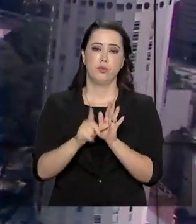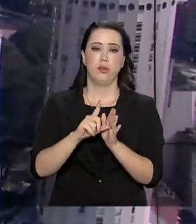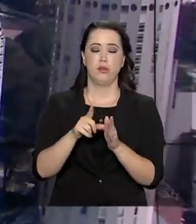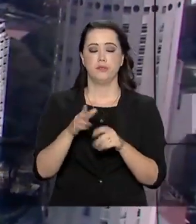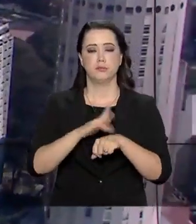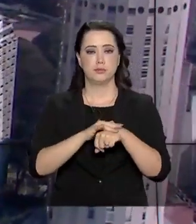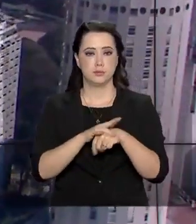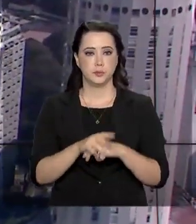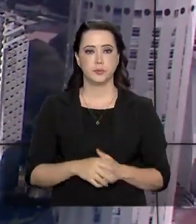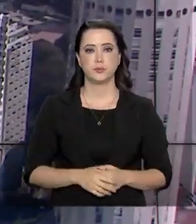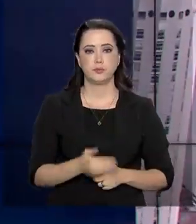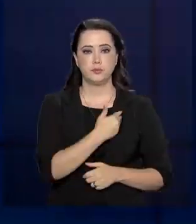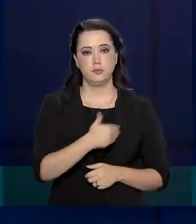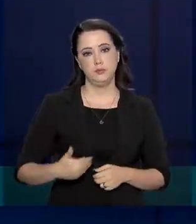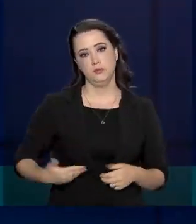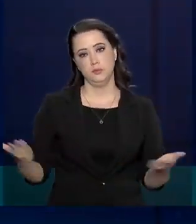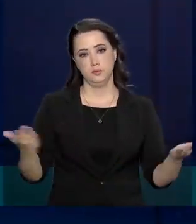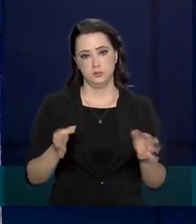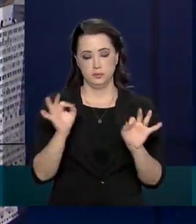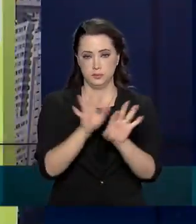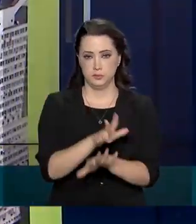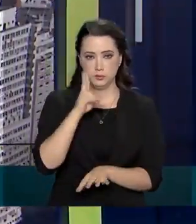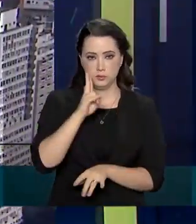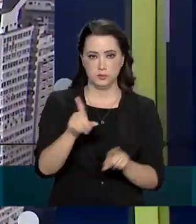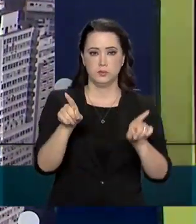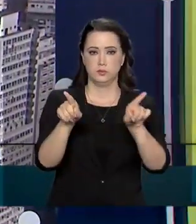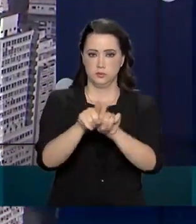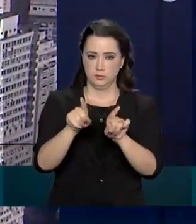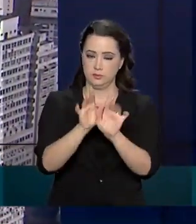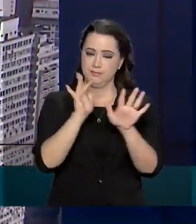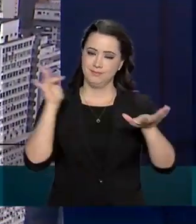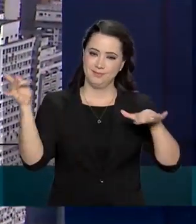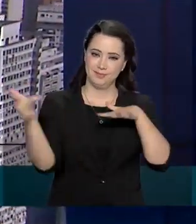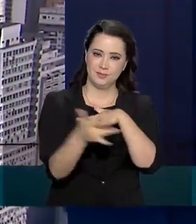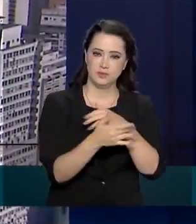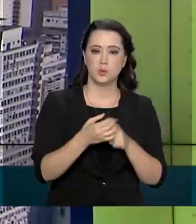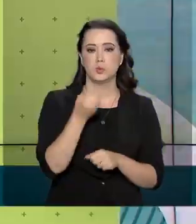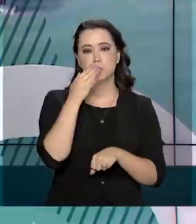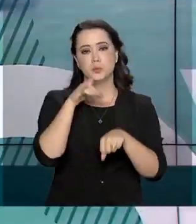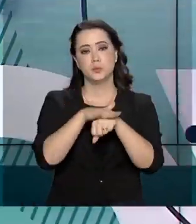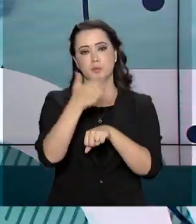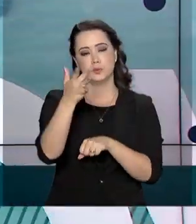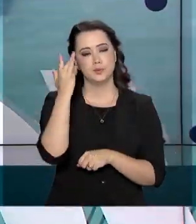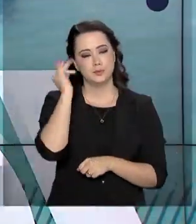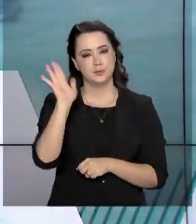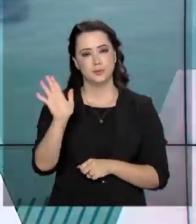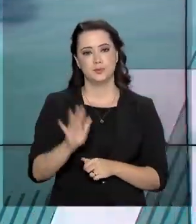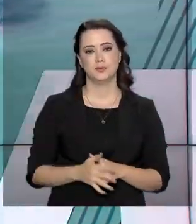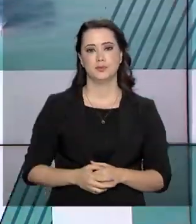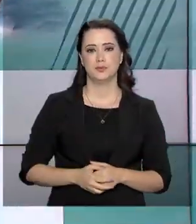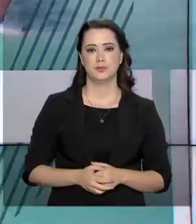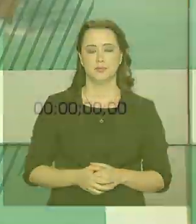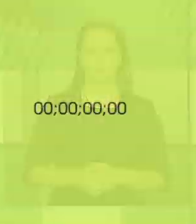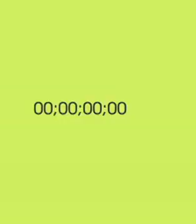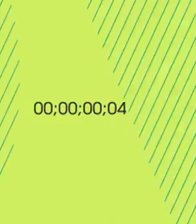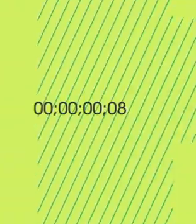O governo agora fica por aqui. Continue nos acompanhando também pelas redes sociais. Uma boa noite e até amanhã.